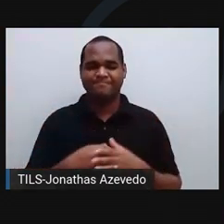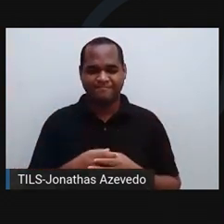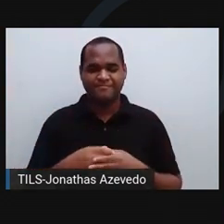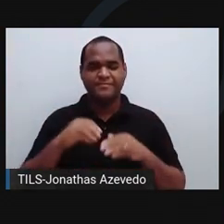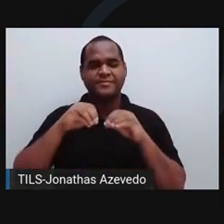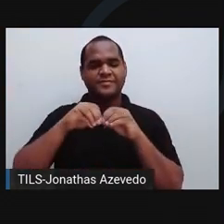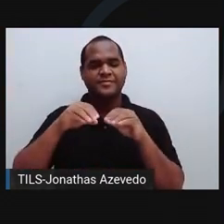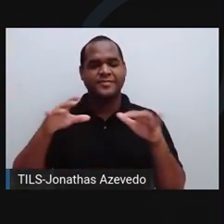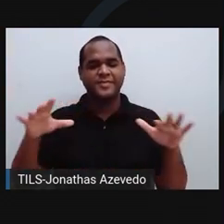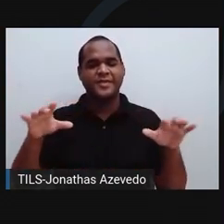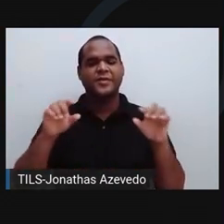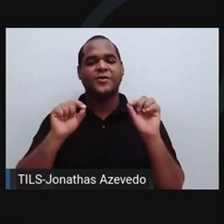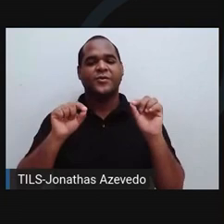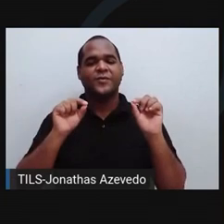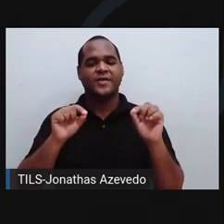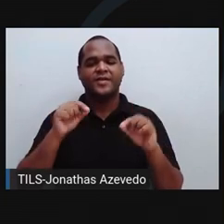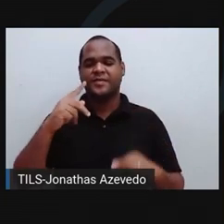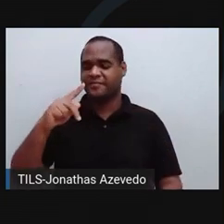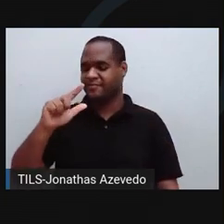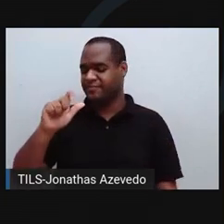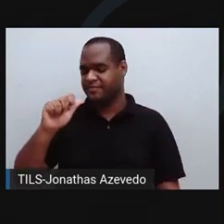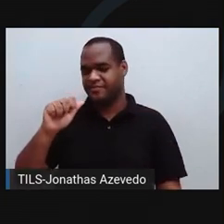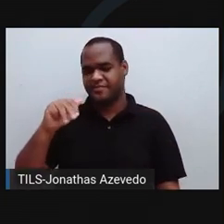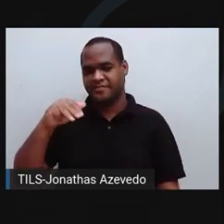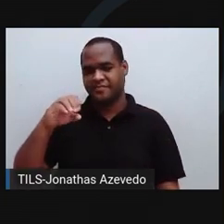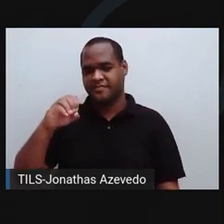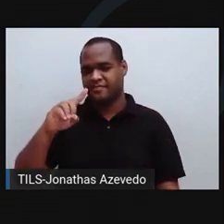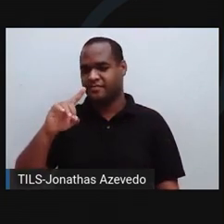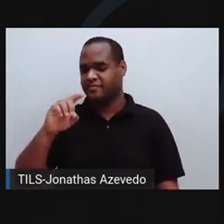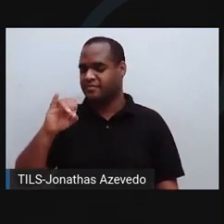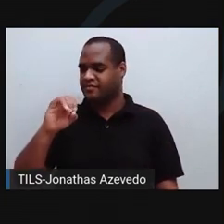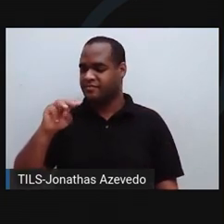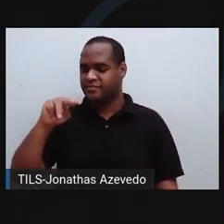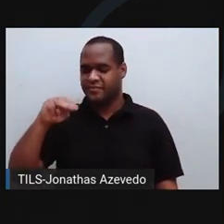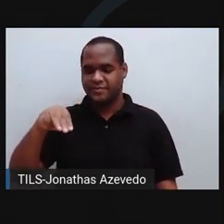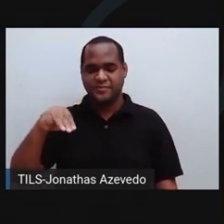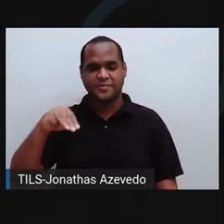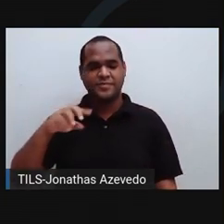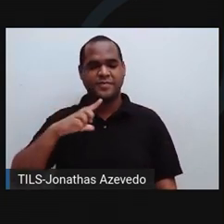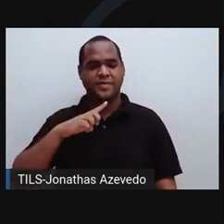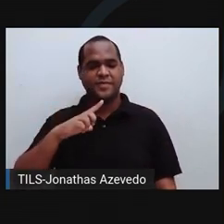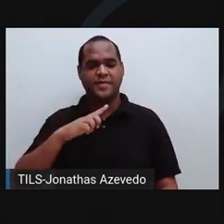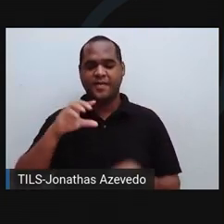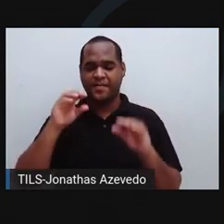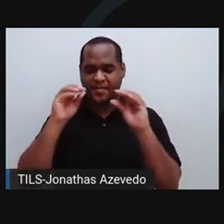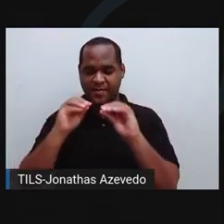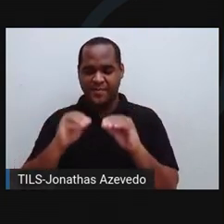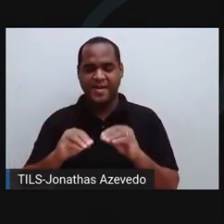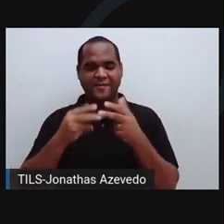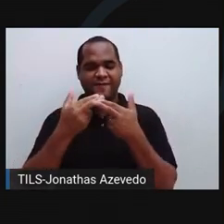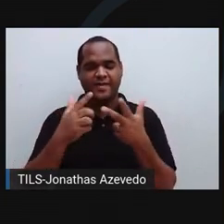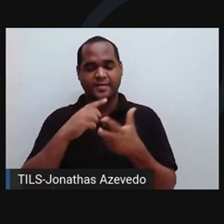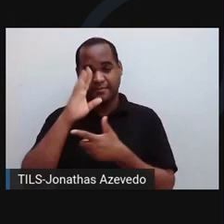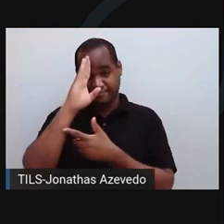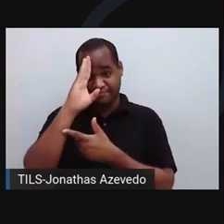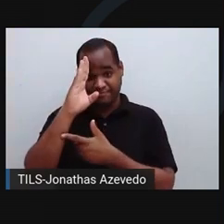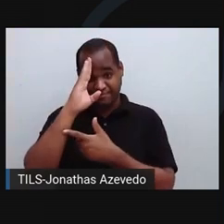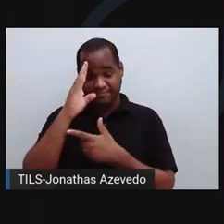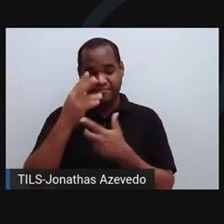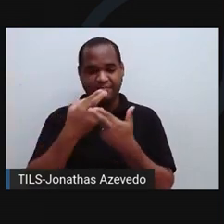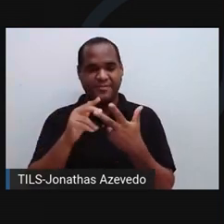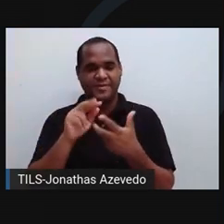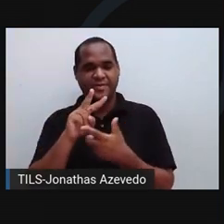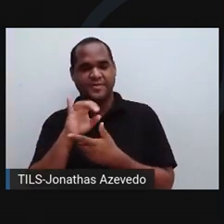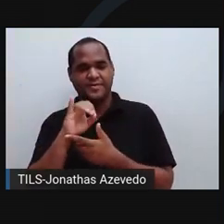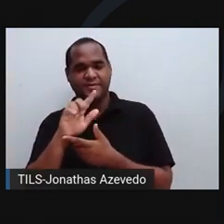protozoário plasmódio, do gênero plasmódio. Eu coloquei aqui as três espécies principais, que é o vivax, malária